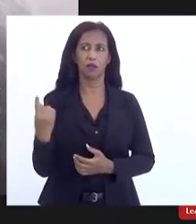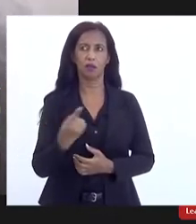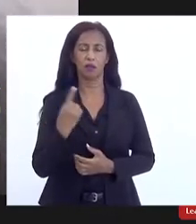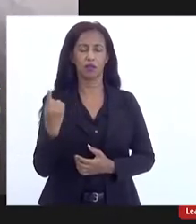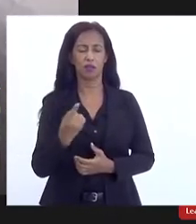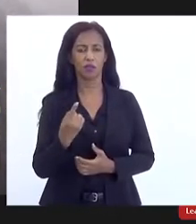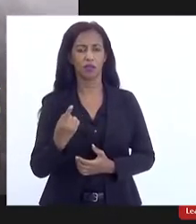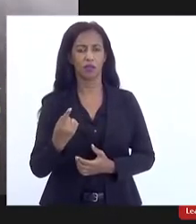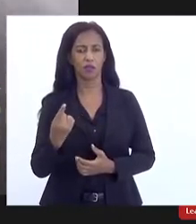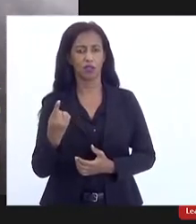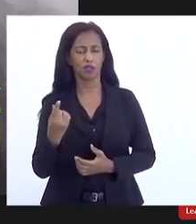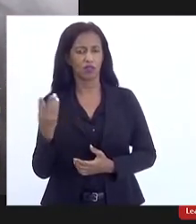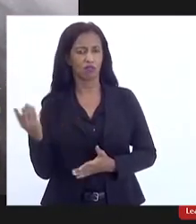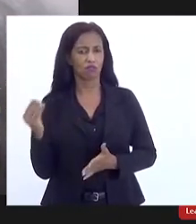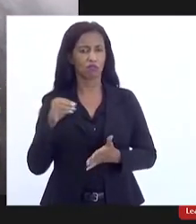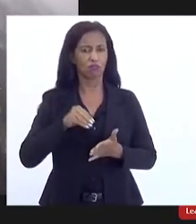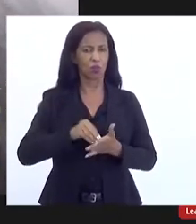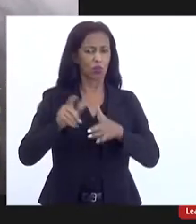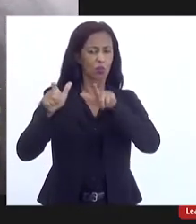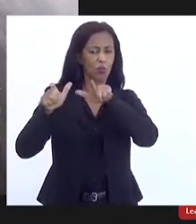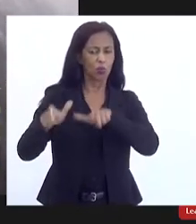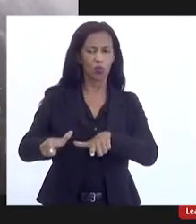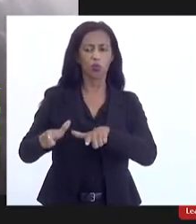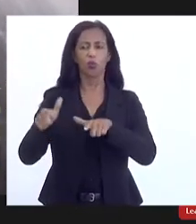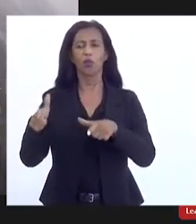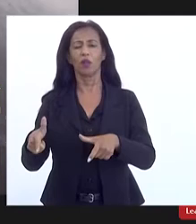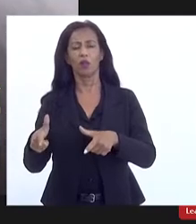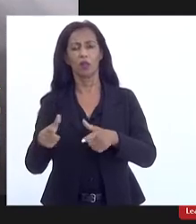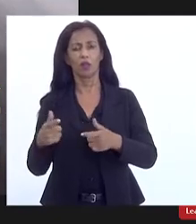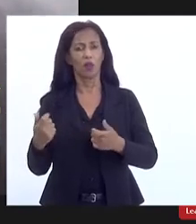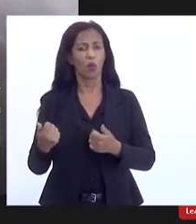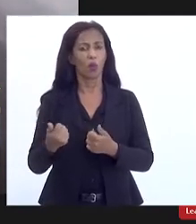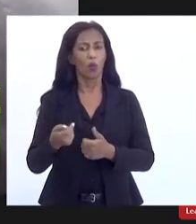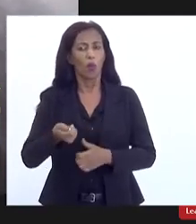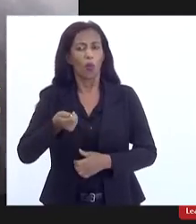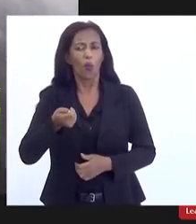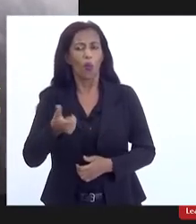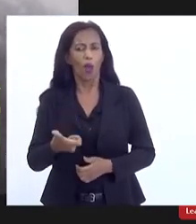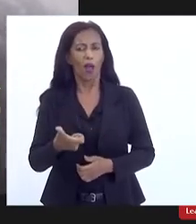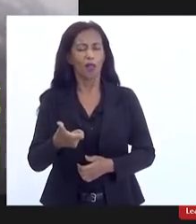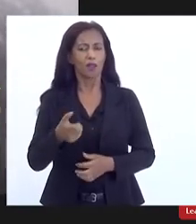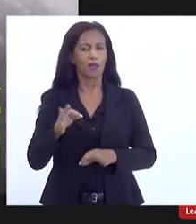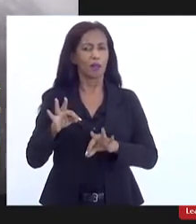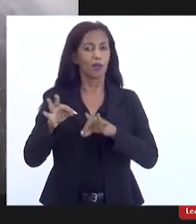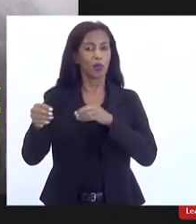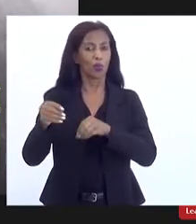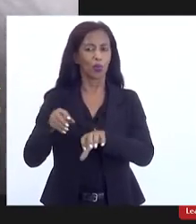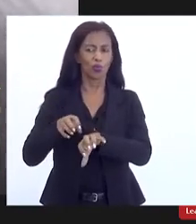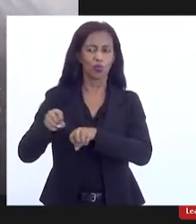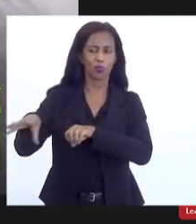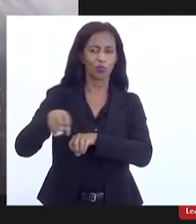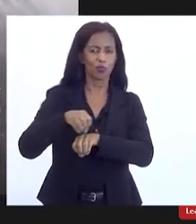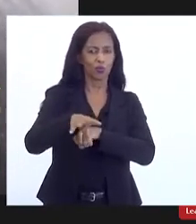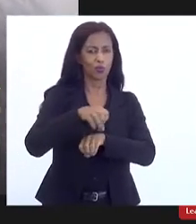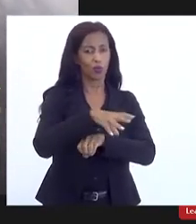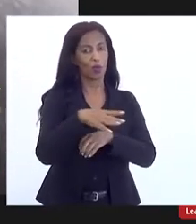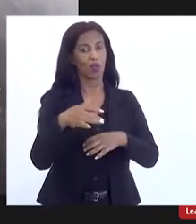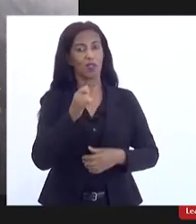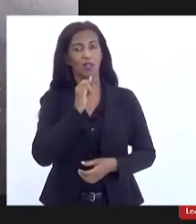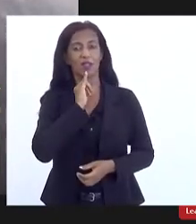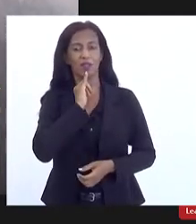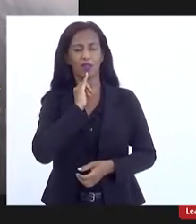a gente aplica num lugar fala de um lugar a gente quase que rebate para todos os outros infelizmente no Brasil